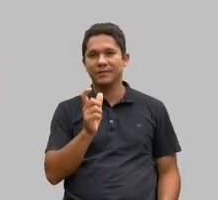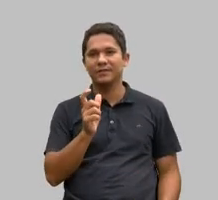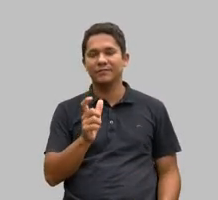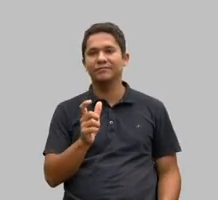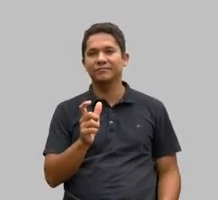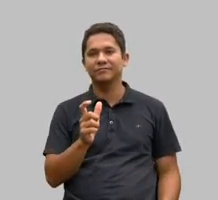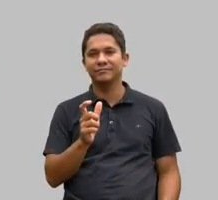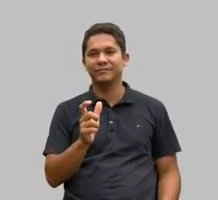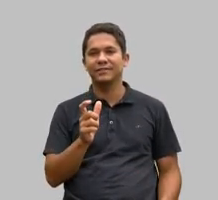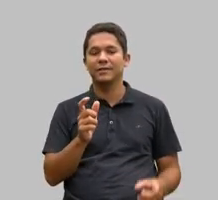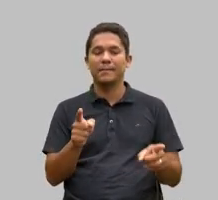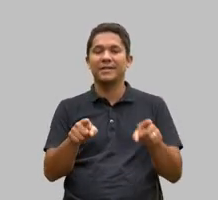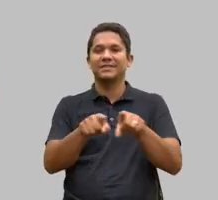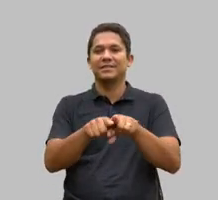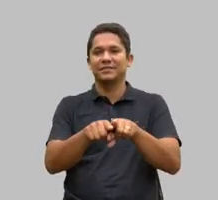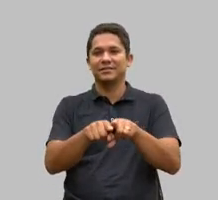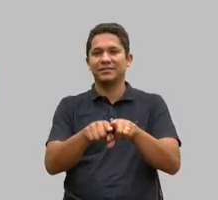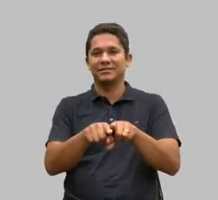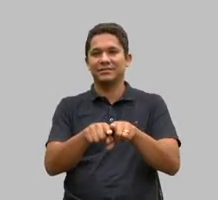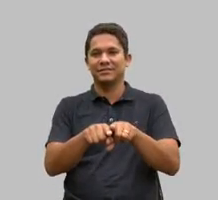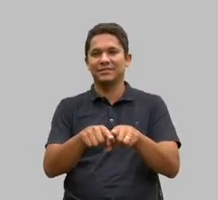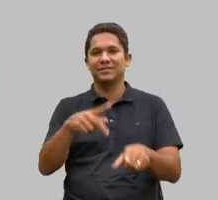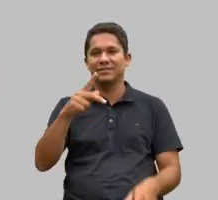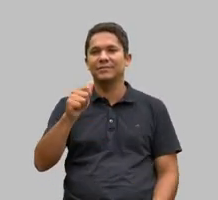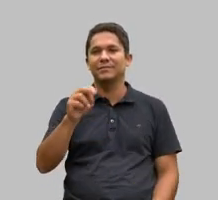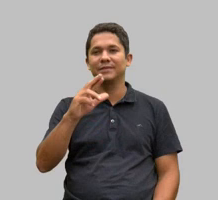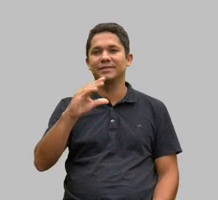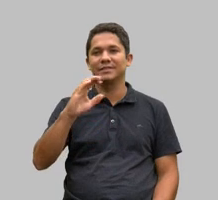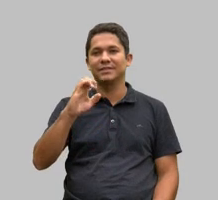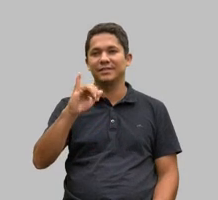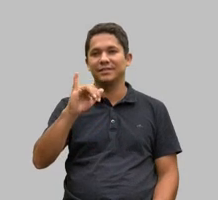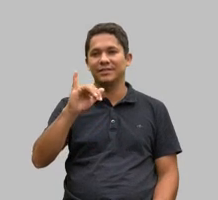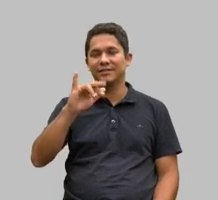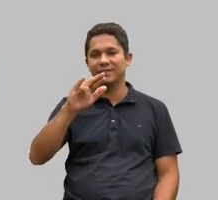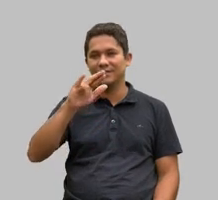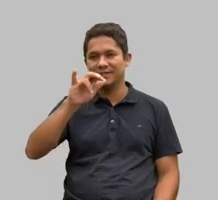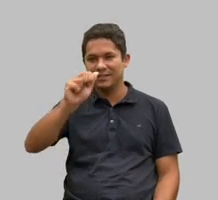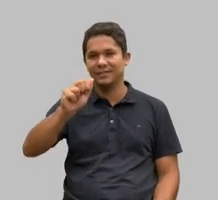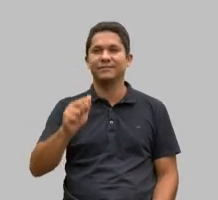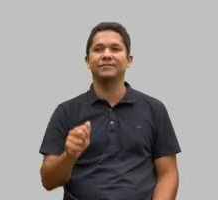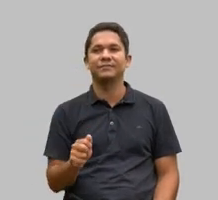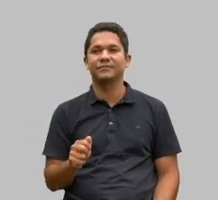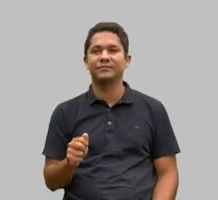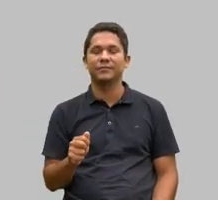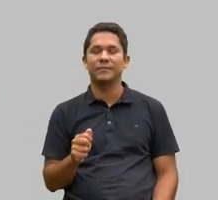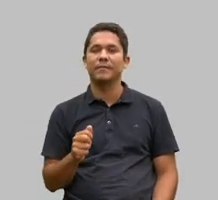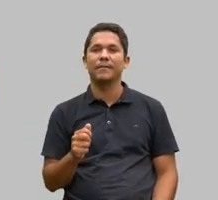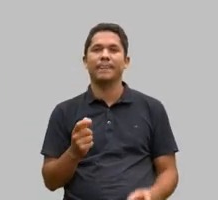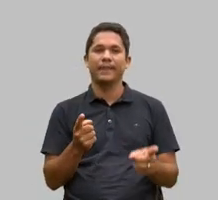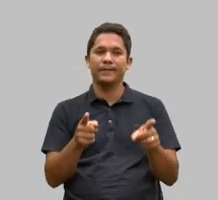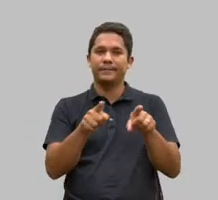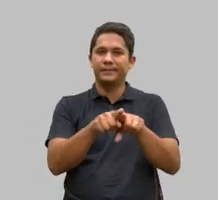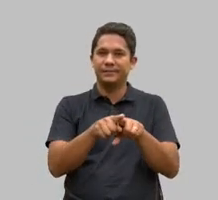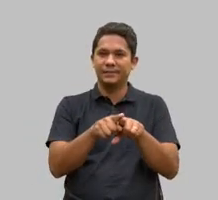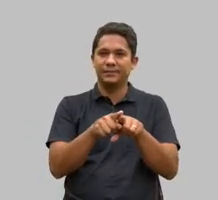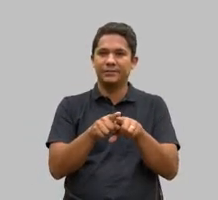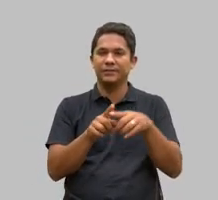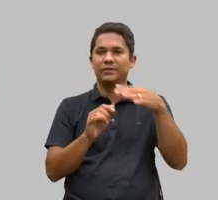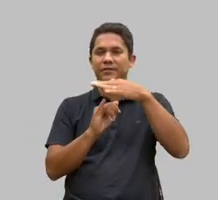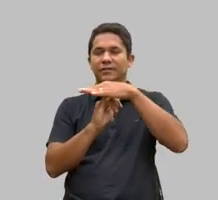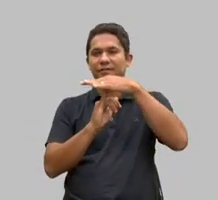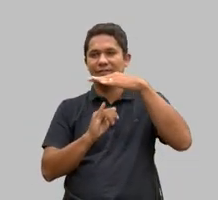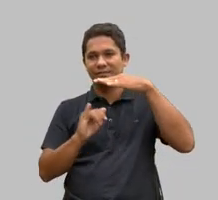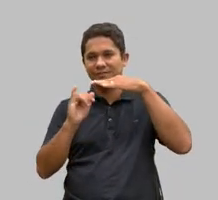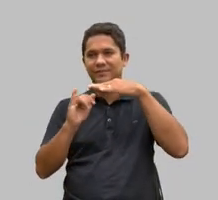parceria. E para que essa parceria entre organizações da sociedade civil e a administração pública